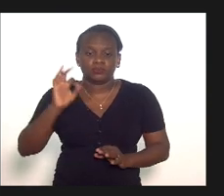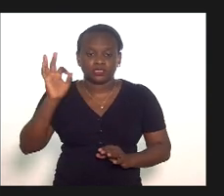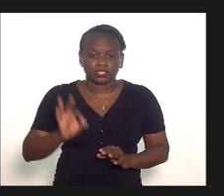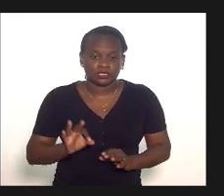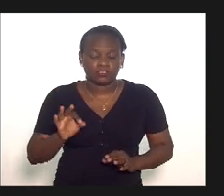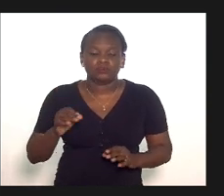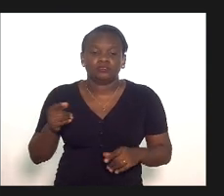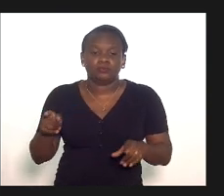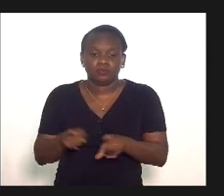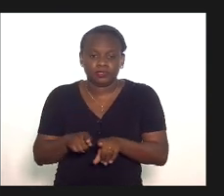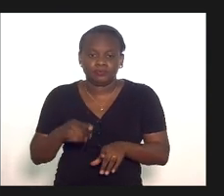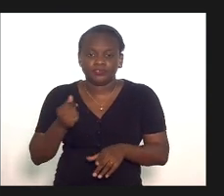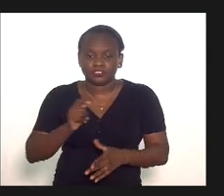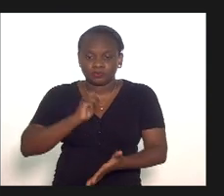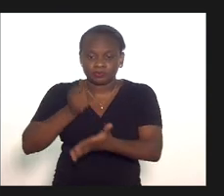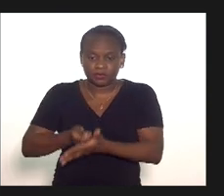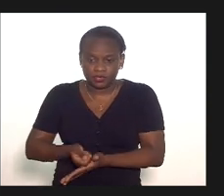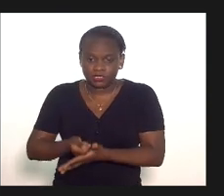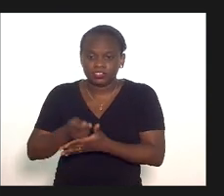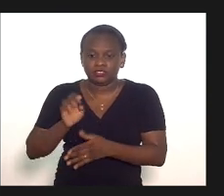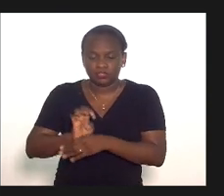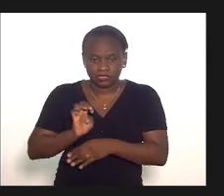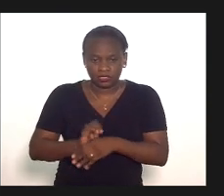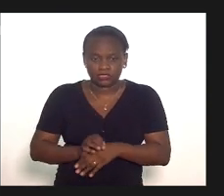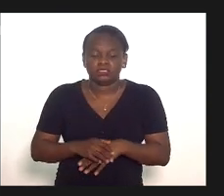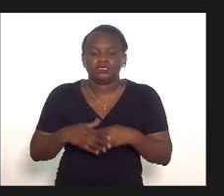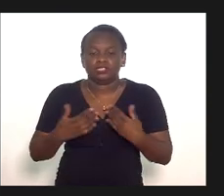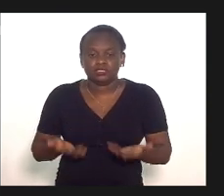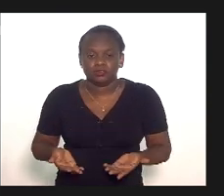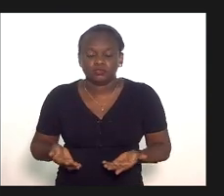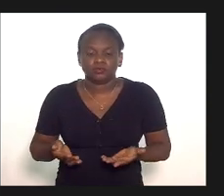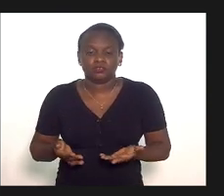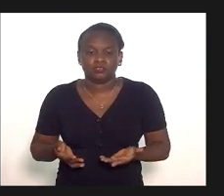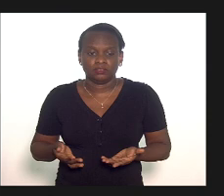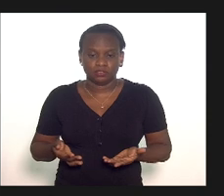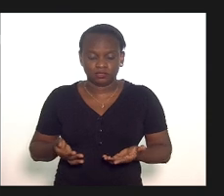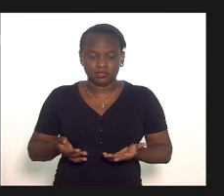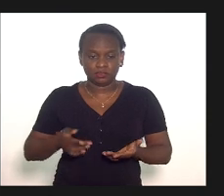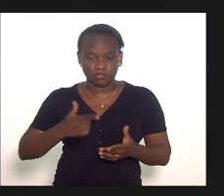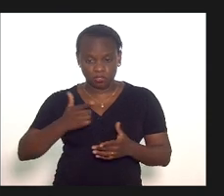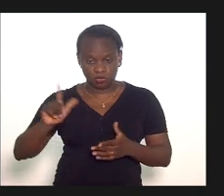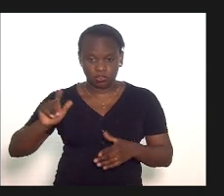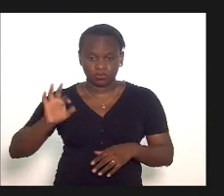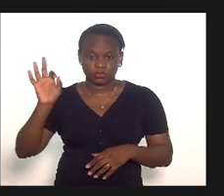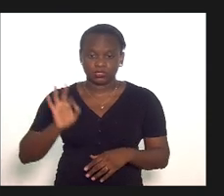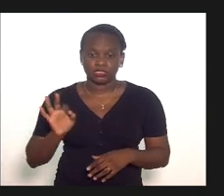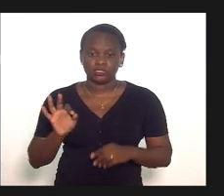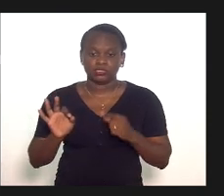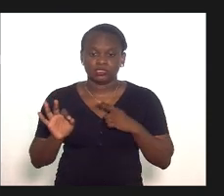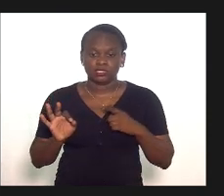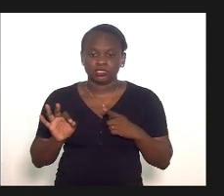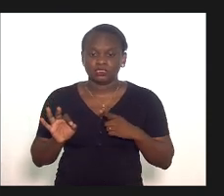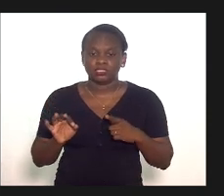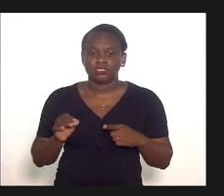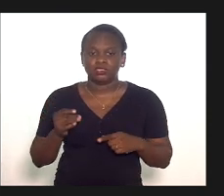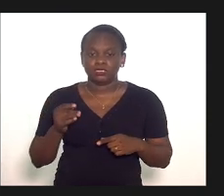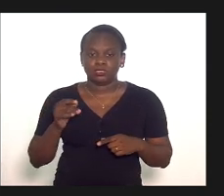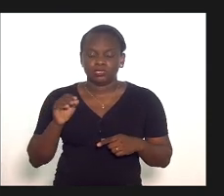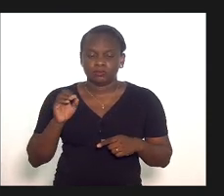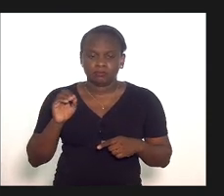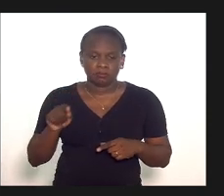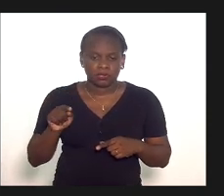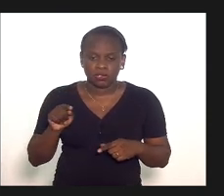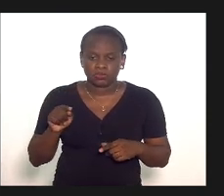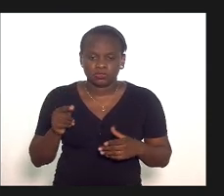da guia que seriam pagos ao estado e com relação a esse outro percentual que é de ponto